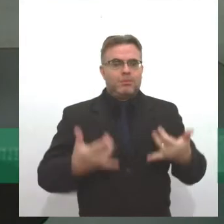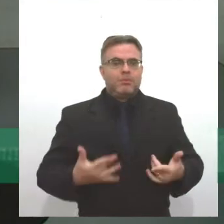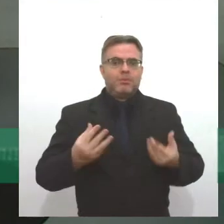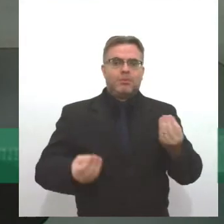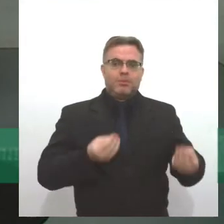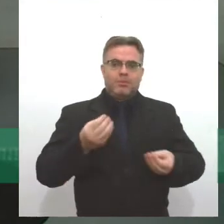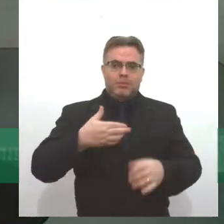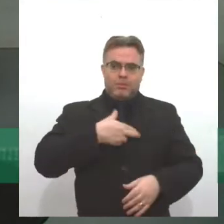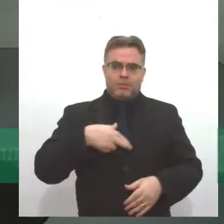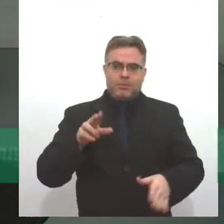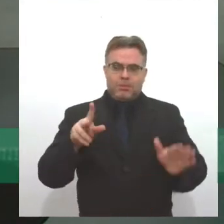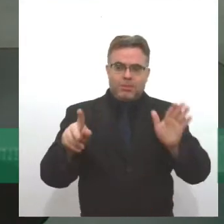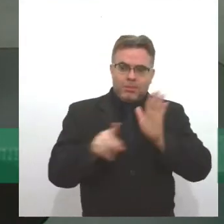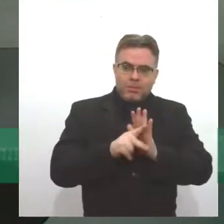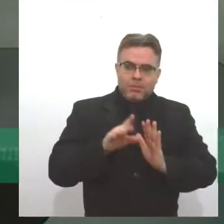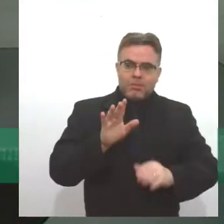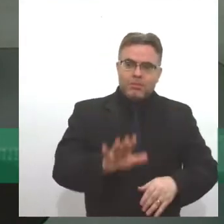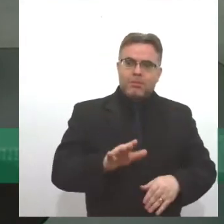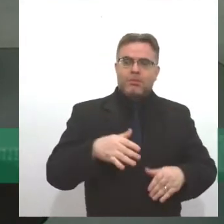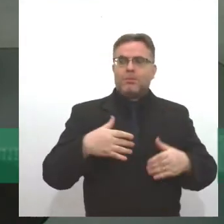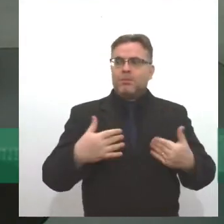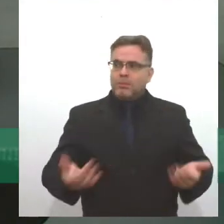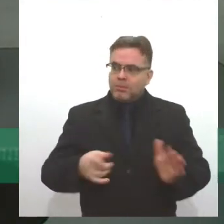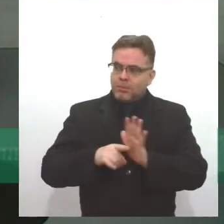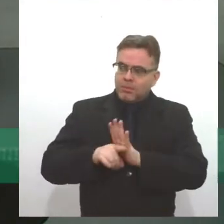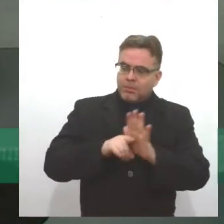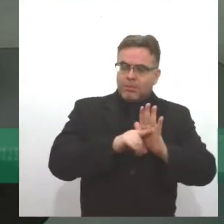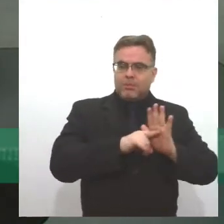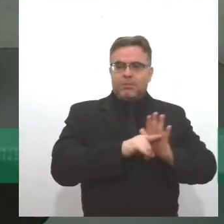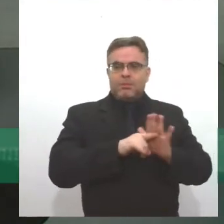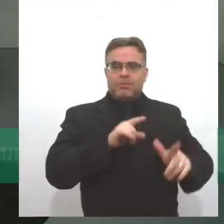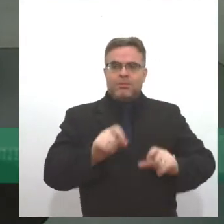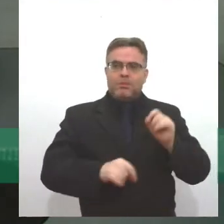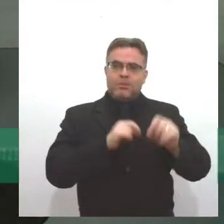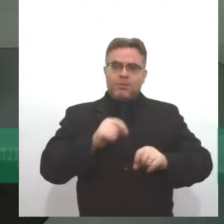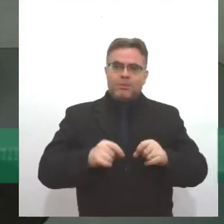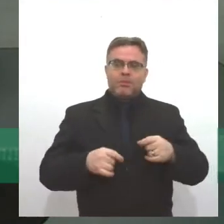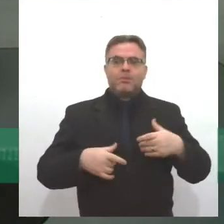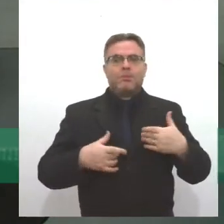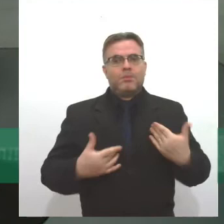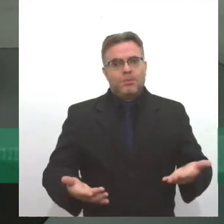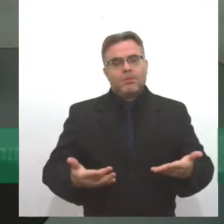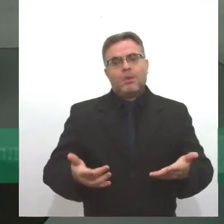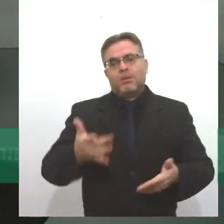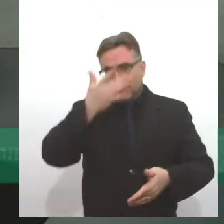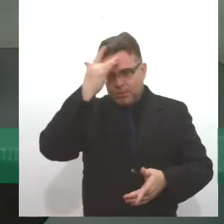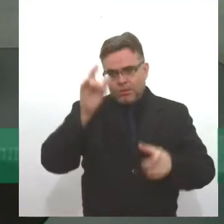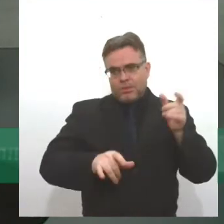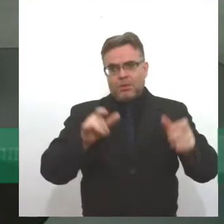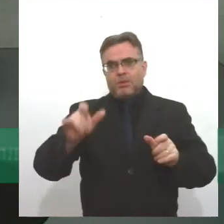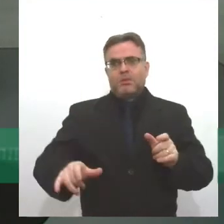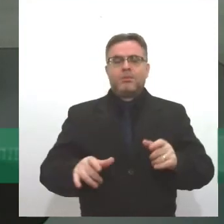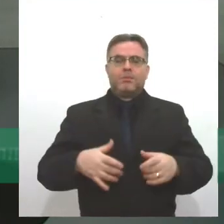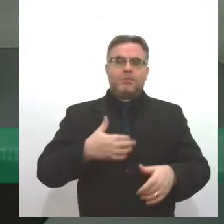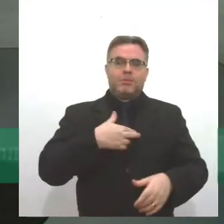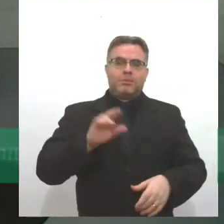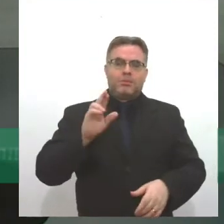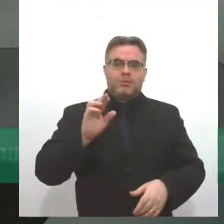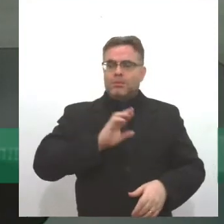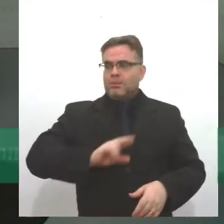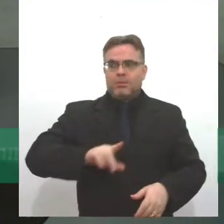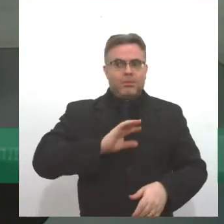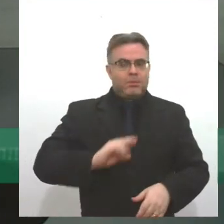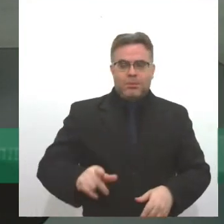religião específica, a produção fez um compilado de um material que muita gente acha que cigano é religião, não, cigano não é